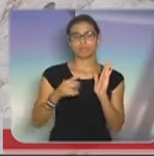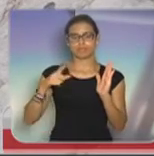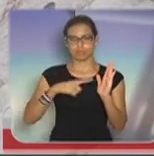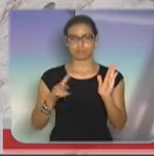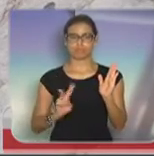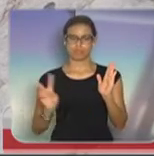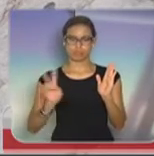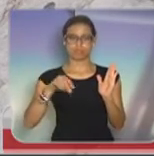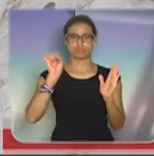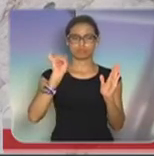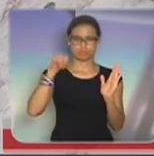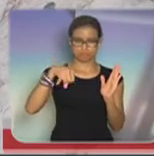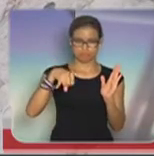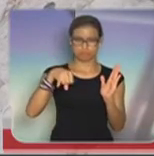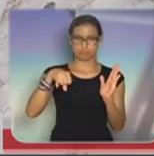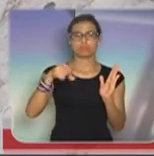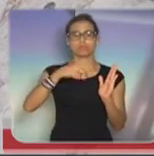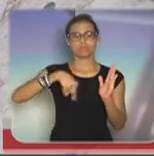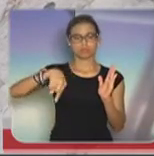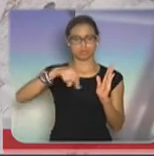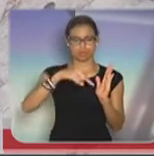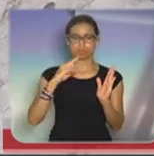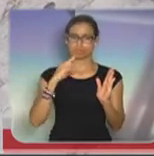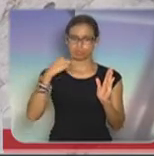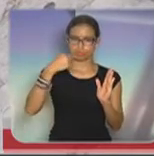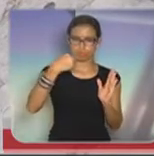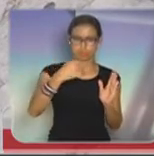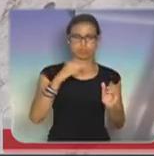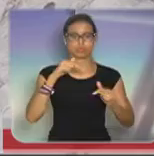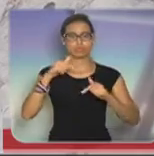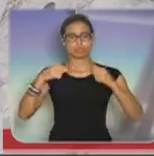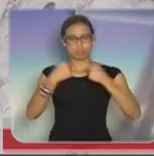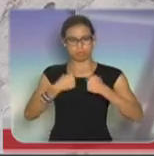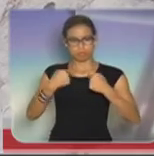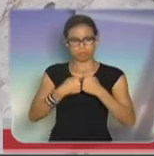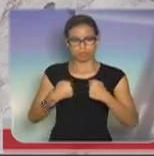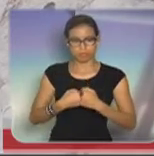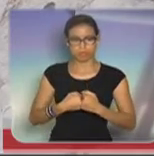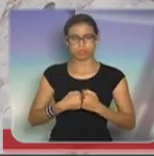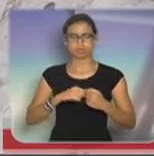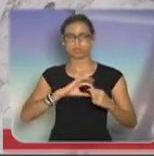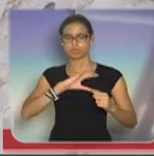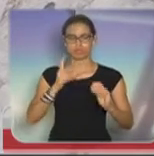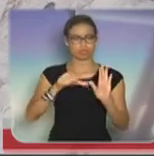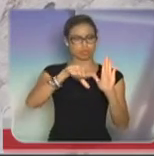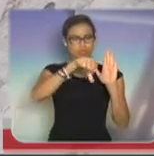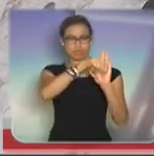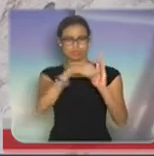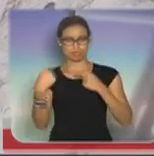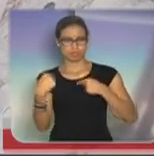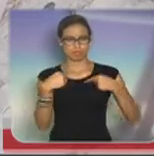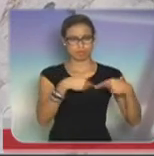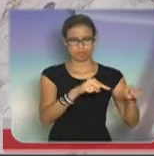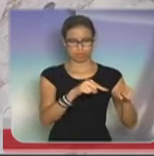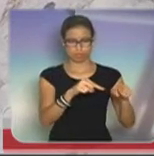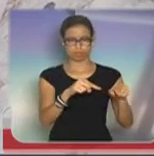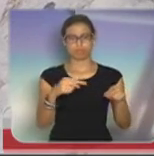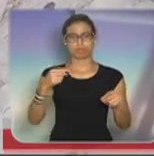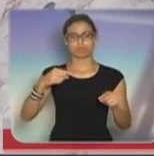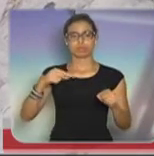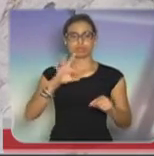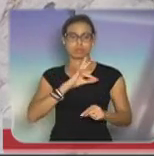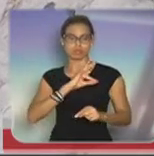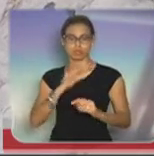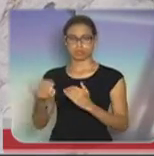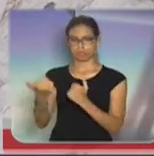sim. E nós estamos aqui, diariamente, combatendo todo o apoio ao crime. Nosso apoio é ao policial. Nosso